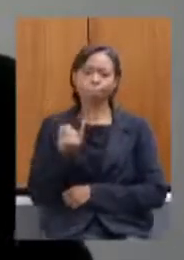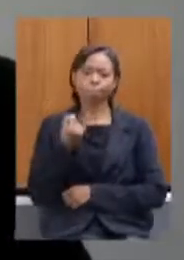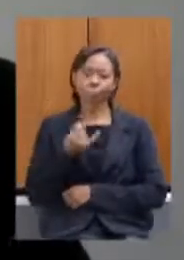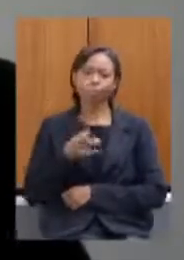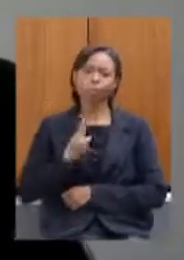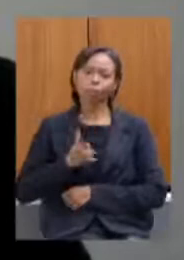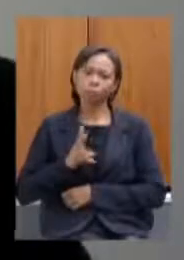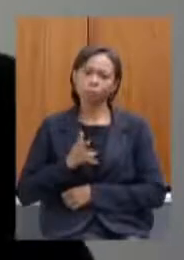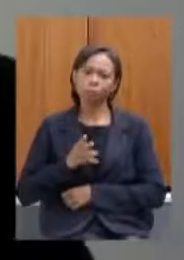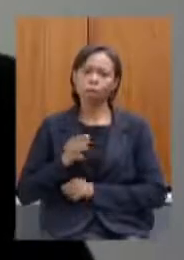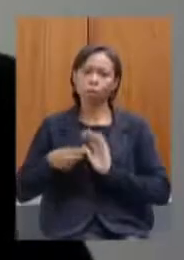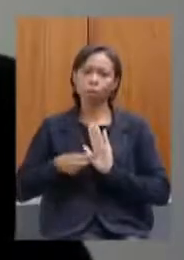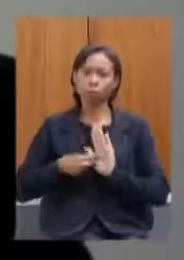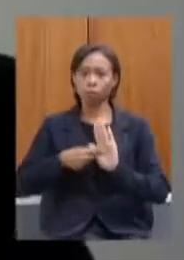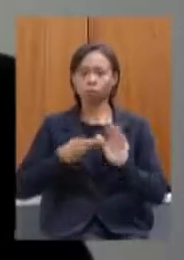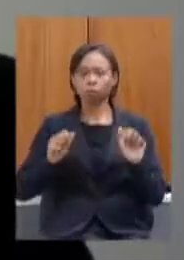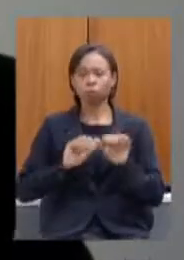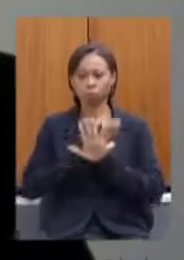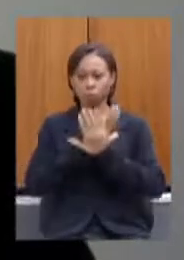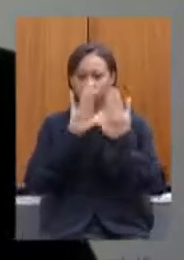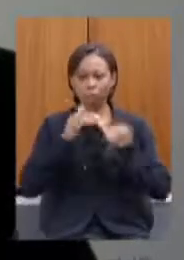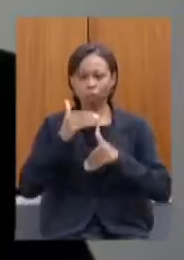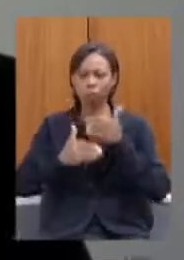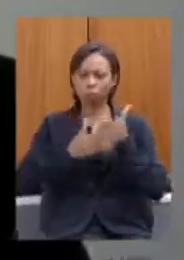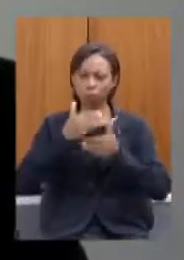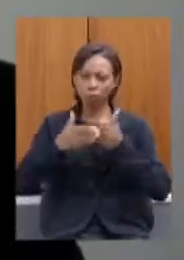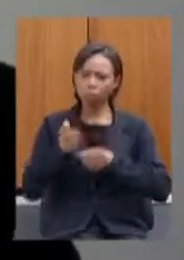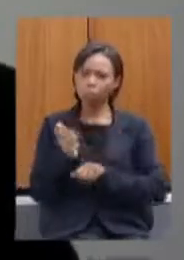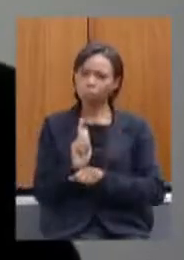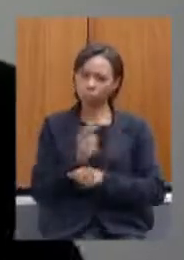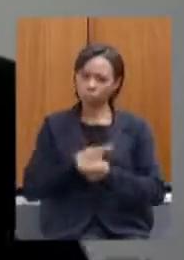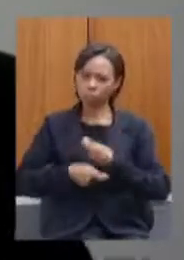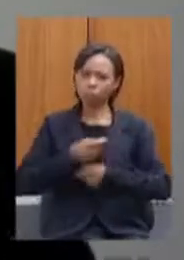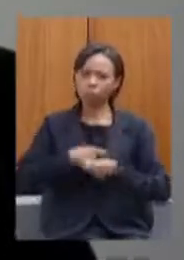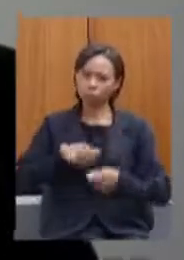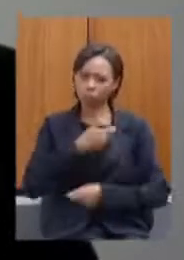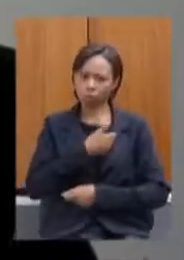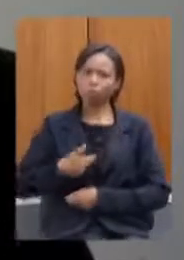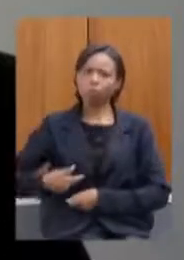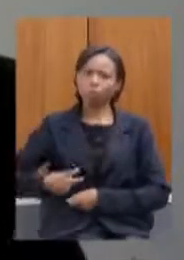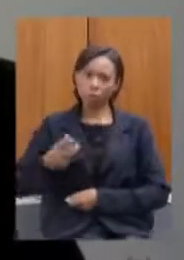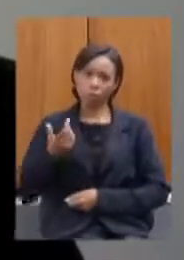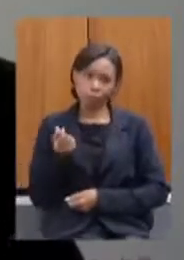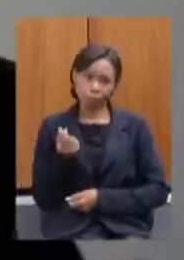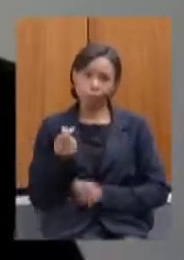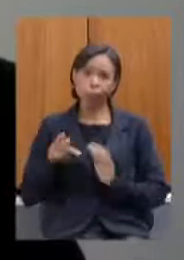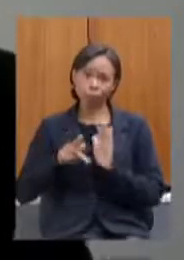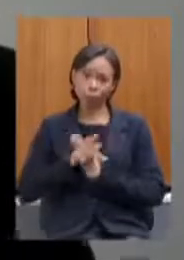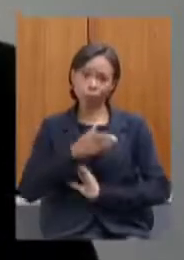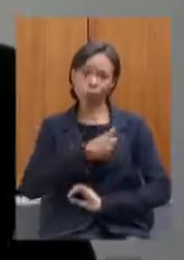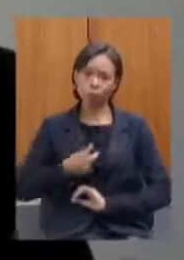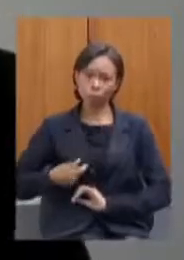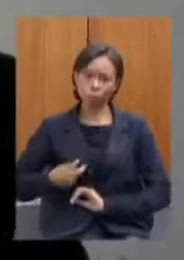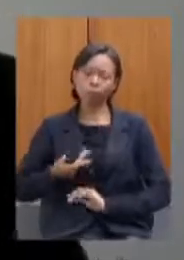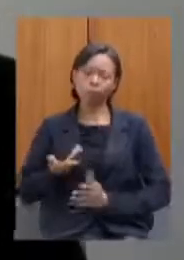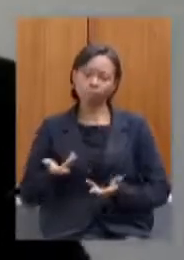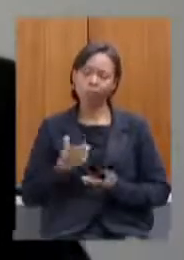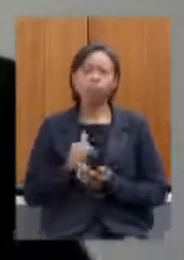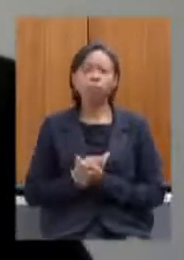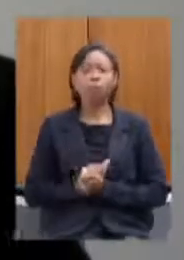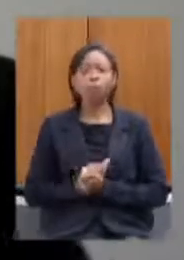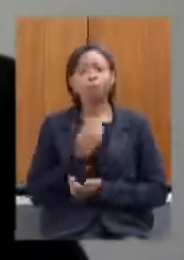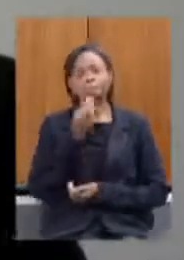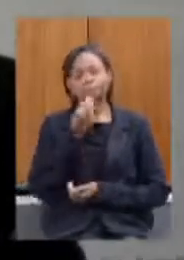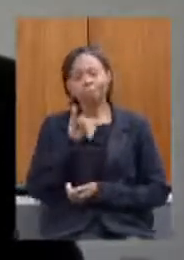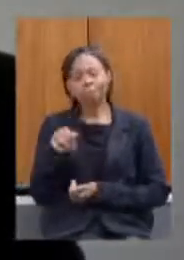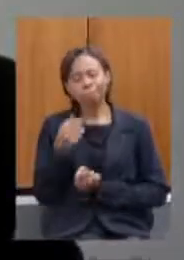mais transparência ainda ao processo de gestão pública afinal de contas estamos falando de dinheiro público então agradeço a oportunidade estou